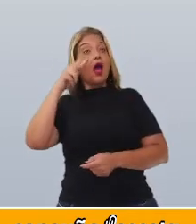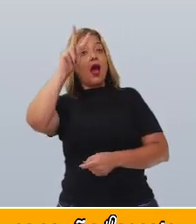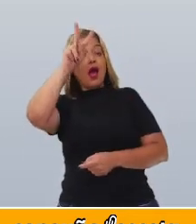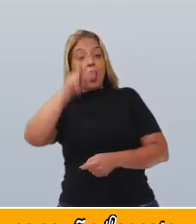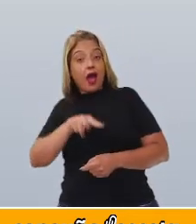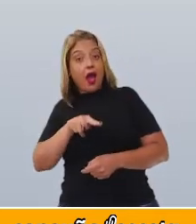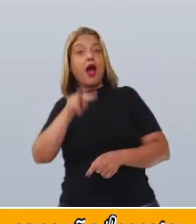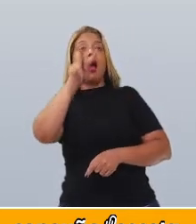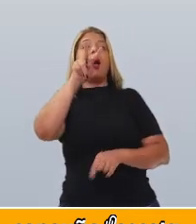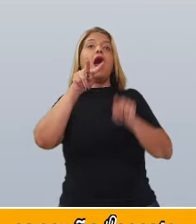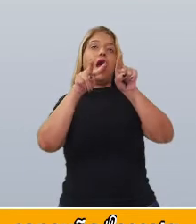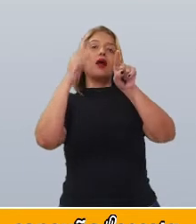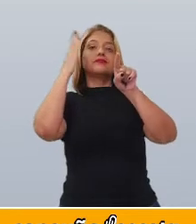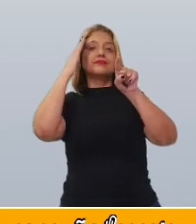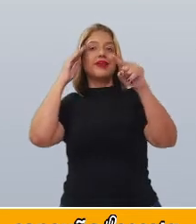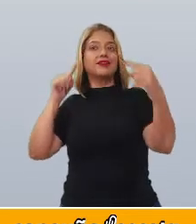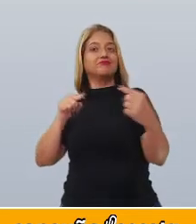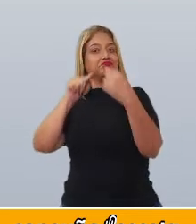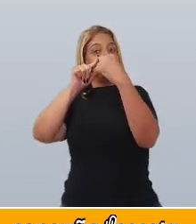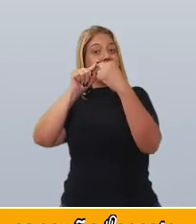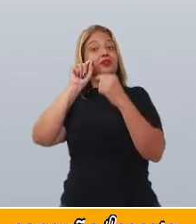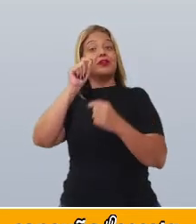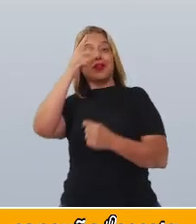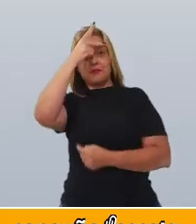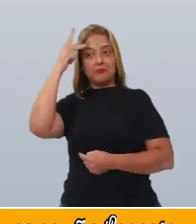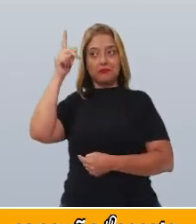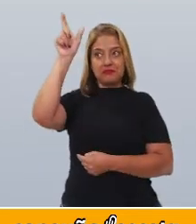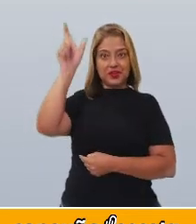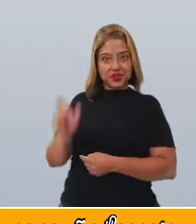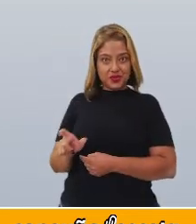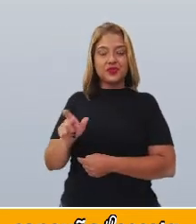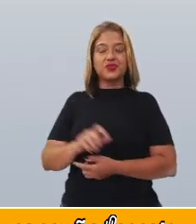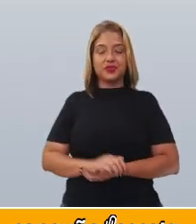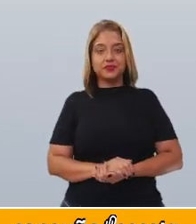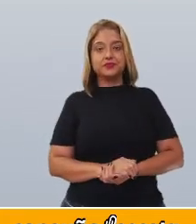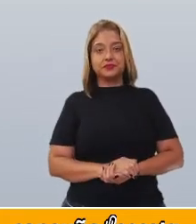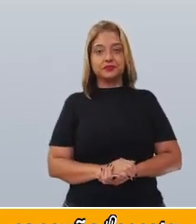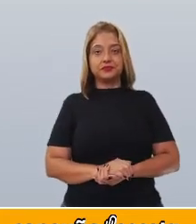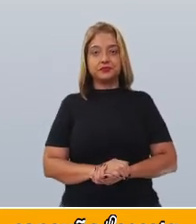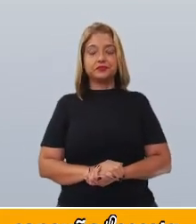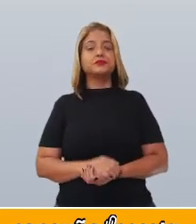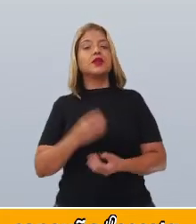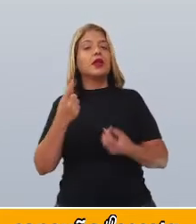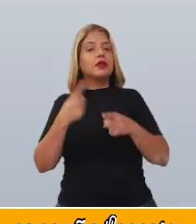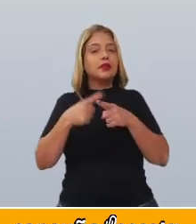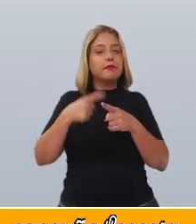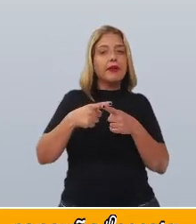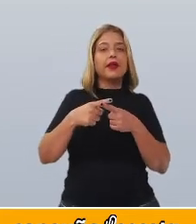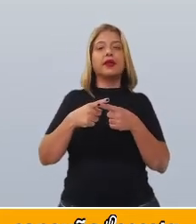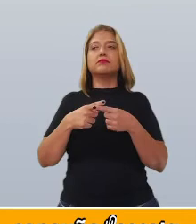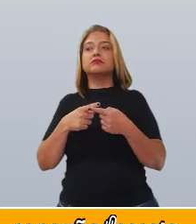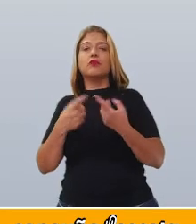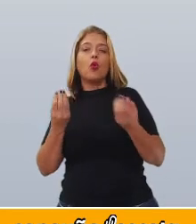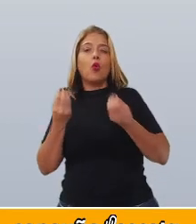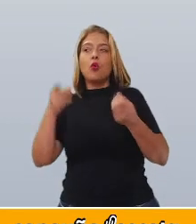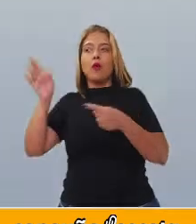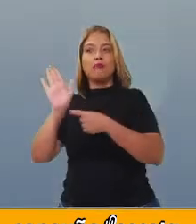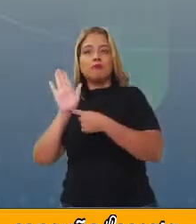reconhecimento por meio da imagem. Na apresentação, ficamos conhecendo um pouco sobre a pessoa entrevistada.